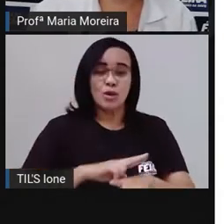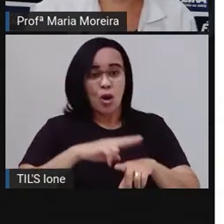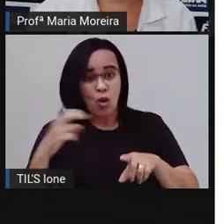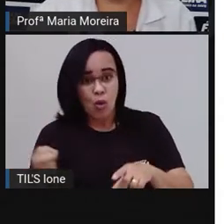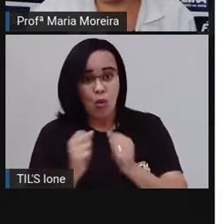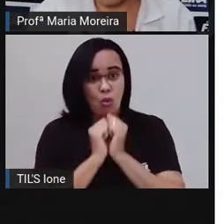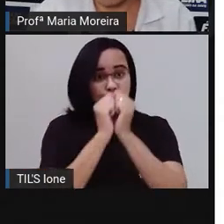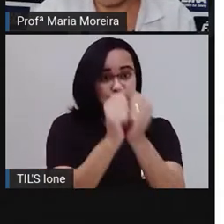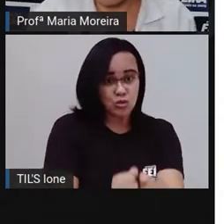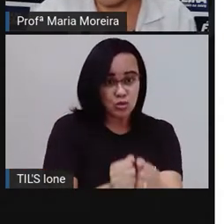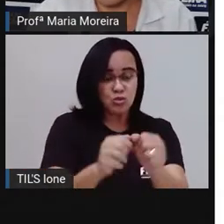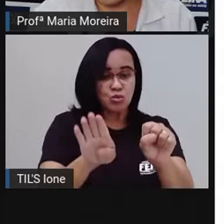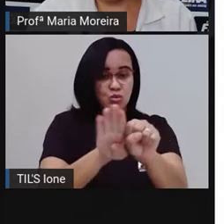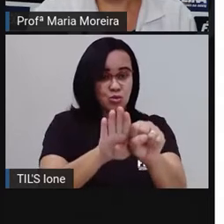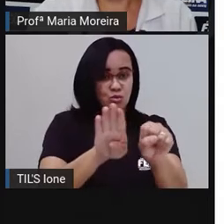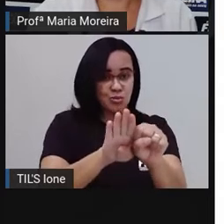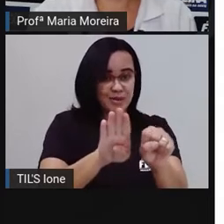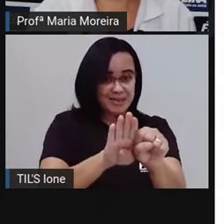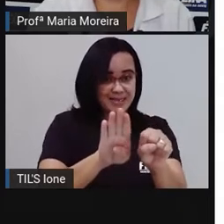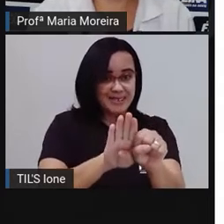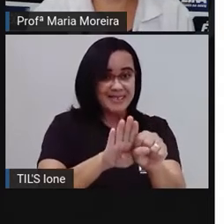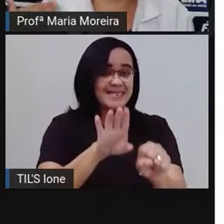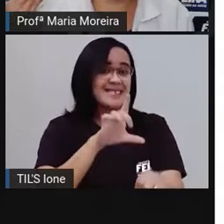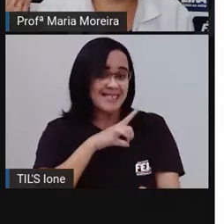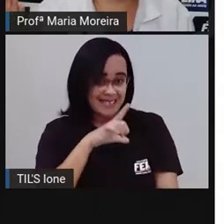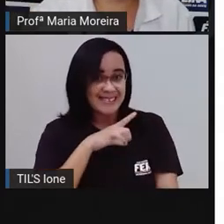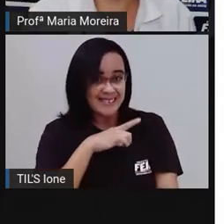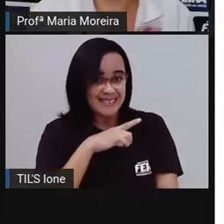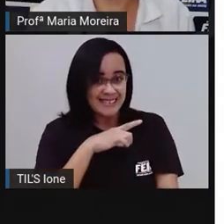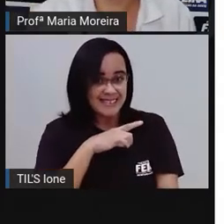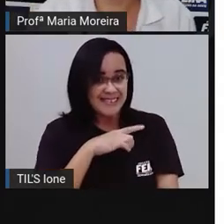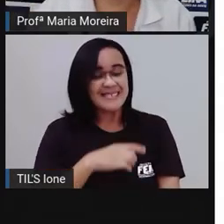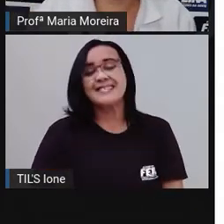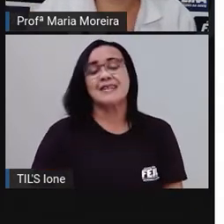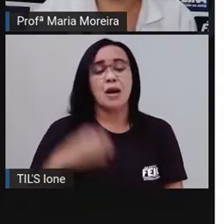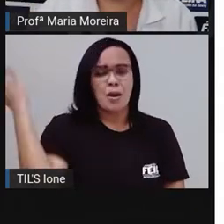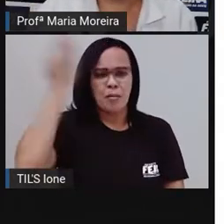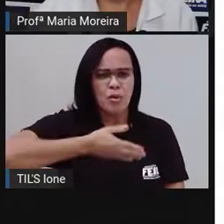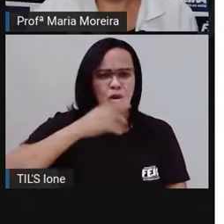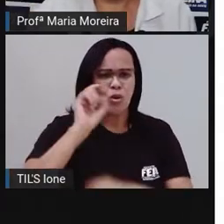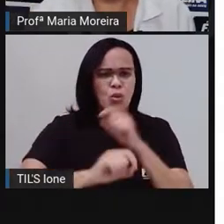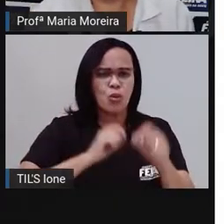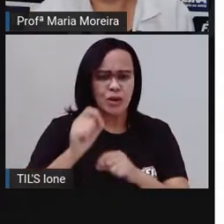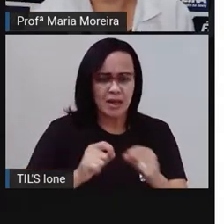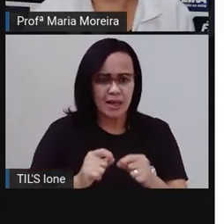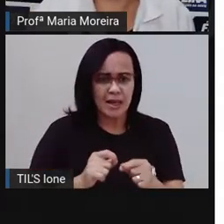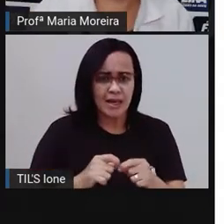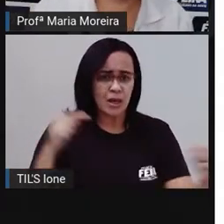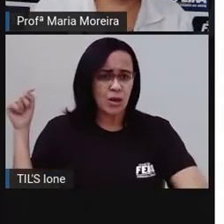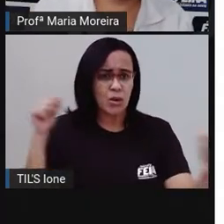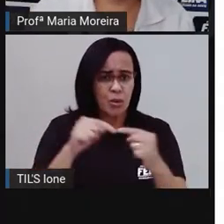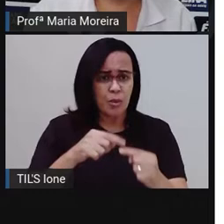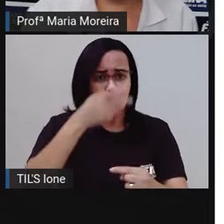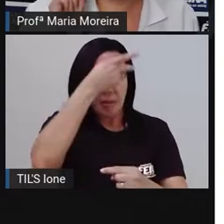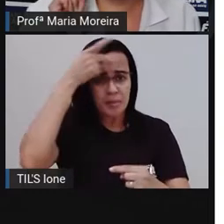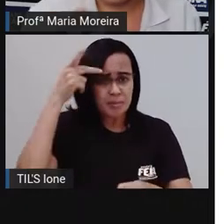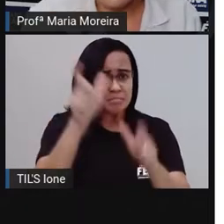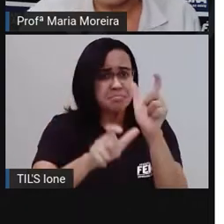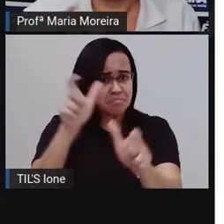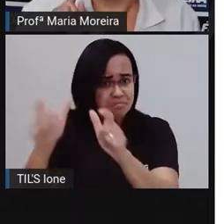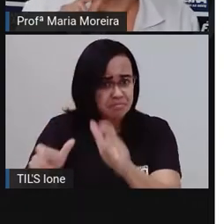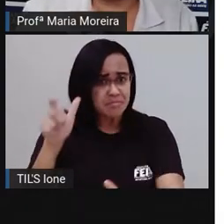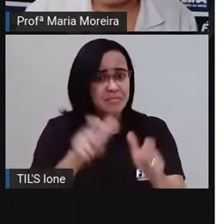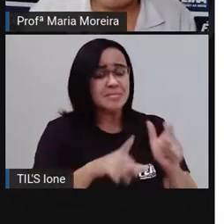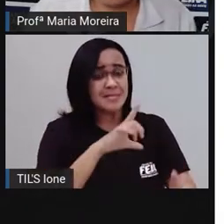substantivo, né, e servem para representar os nomes dos seres e determinar quem está falando e a